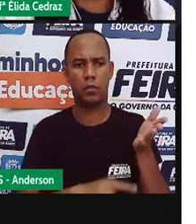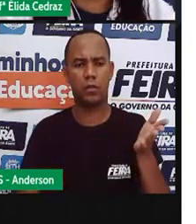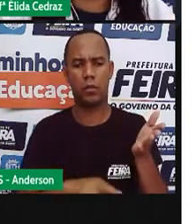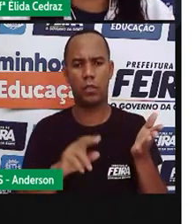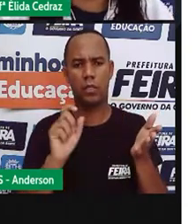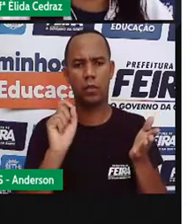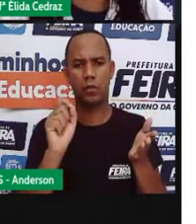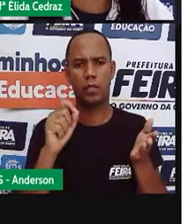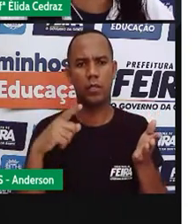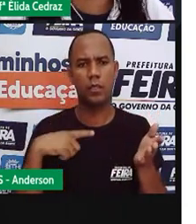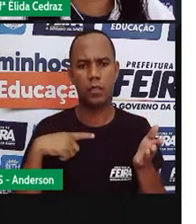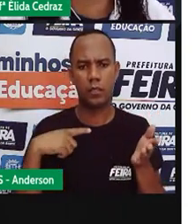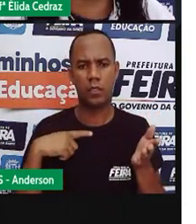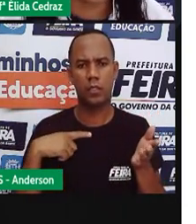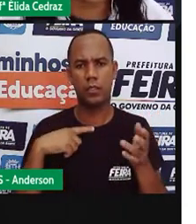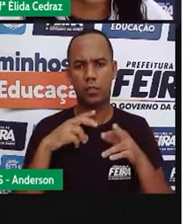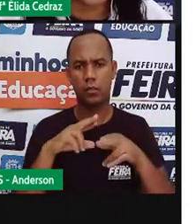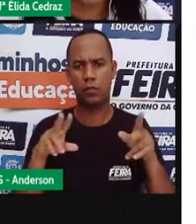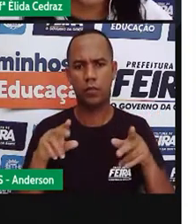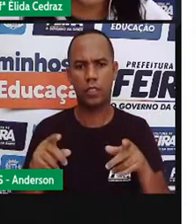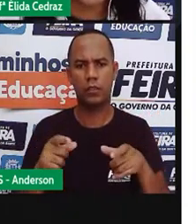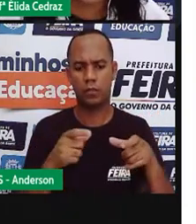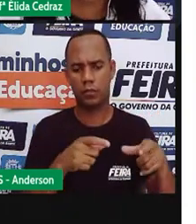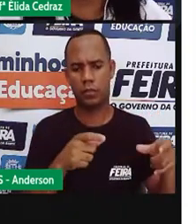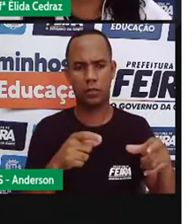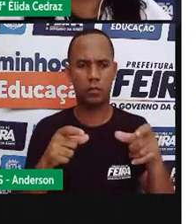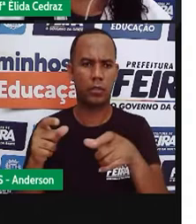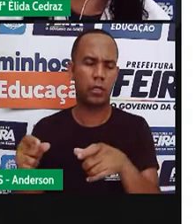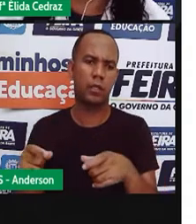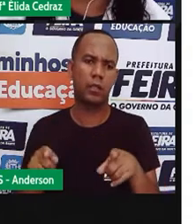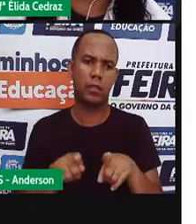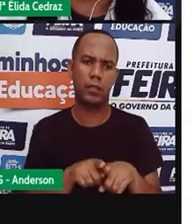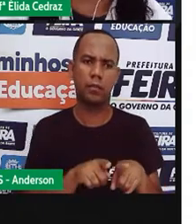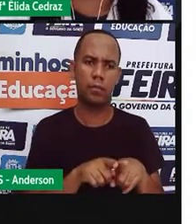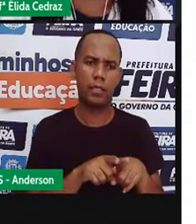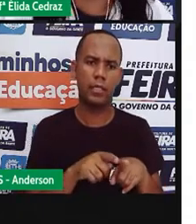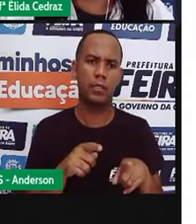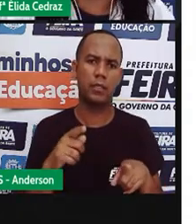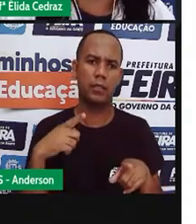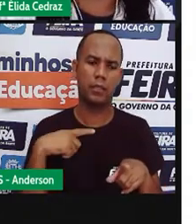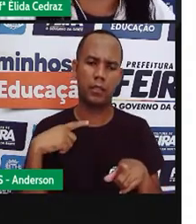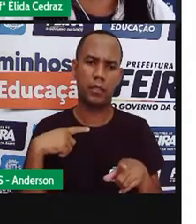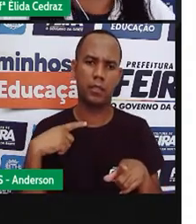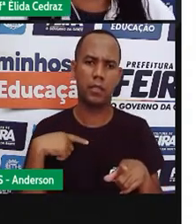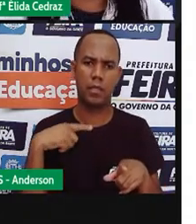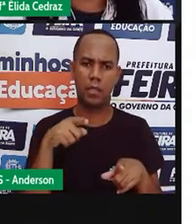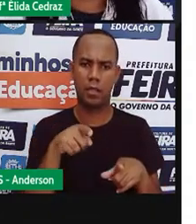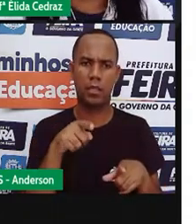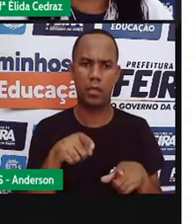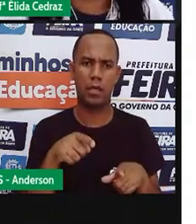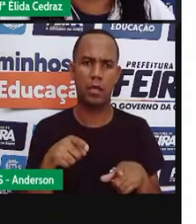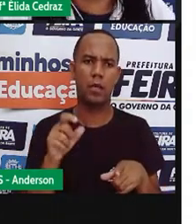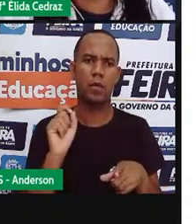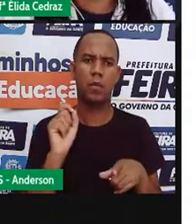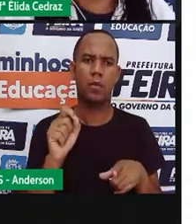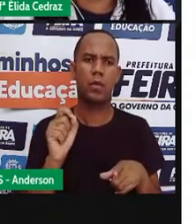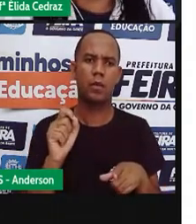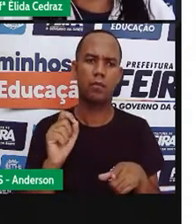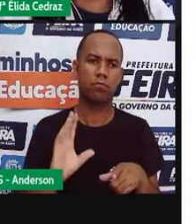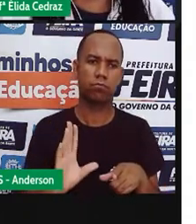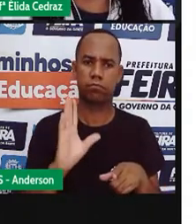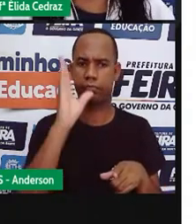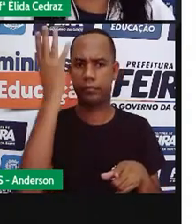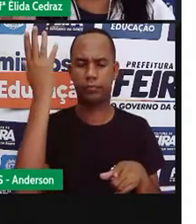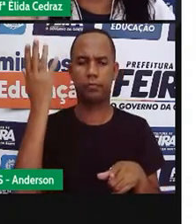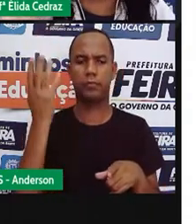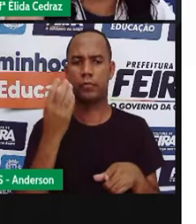partes específicas para cada tipo de texto, nas páginas e nos portais, também a diferença